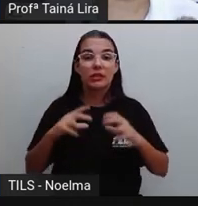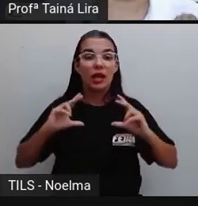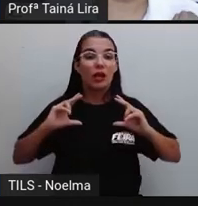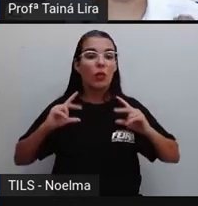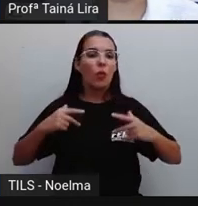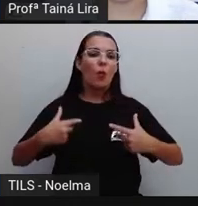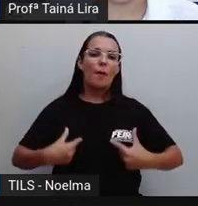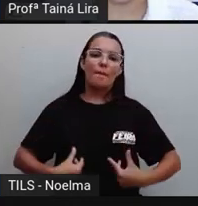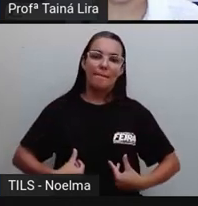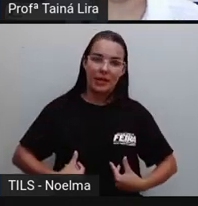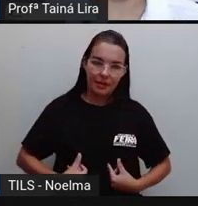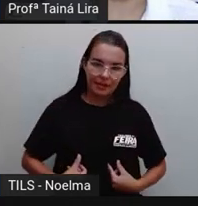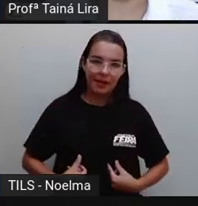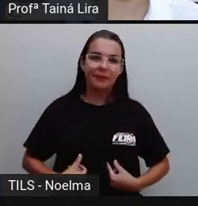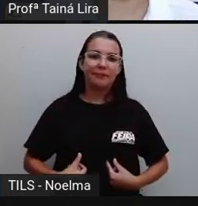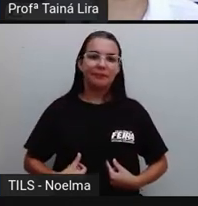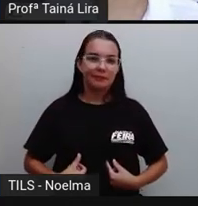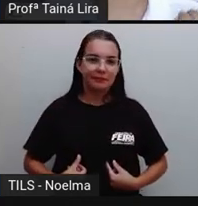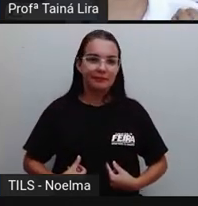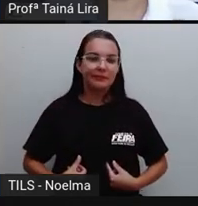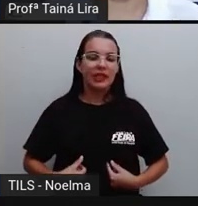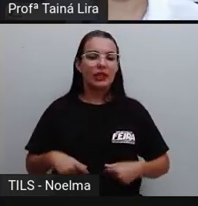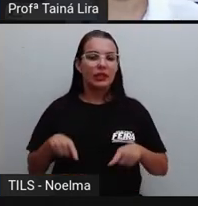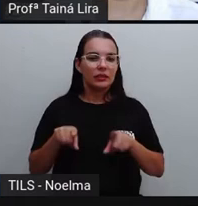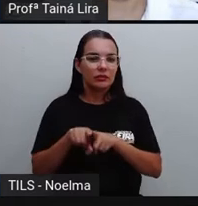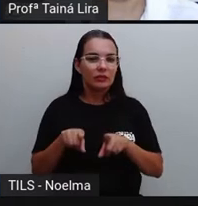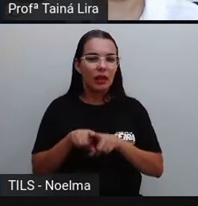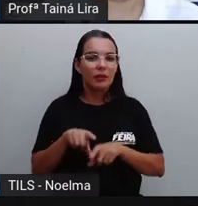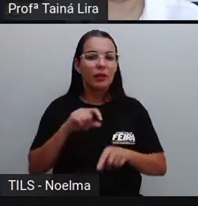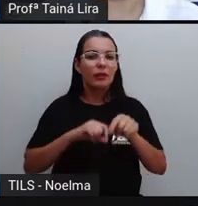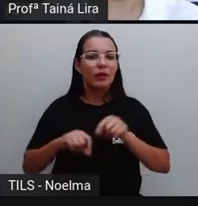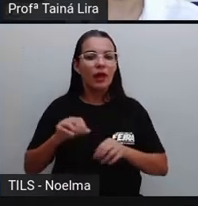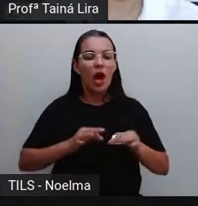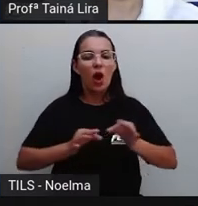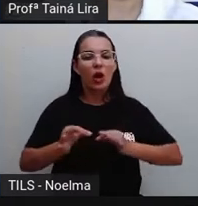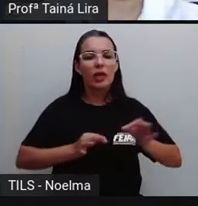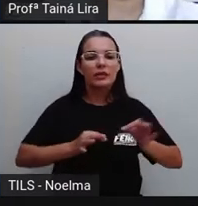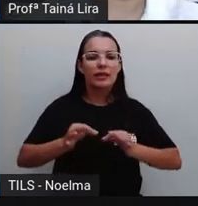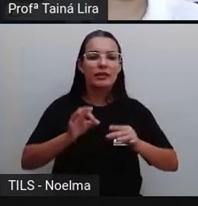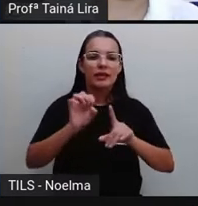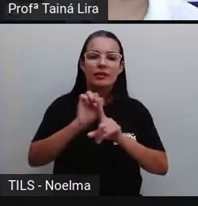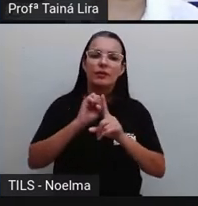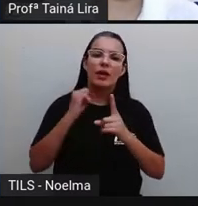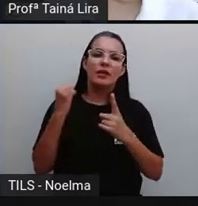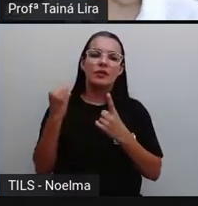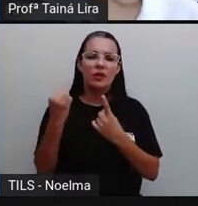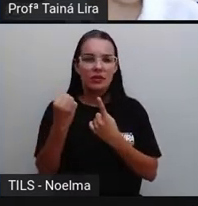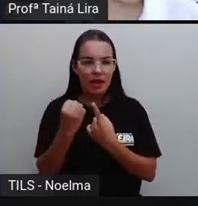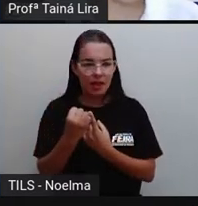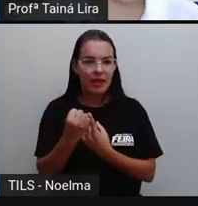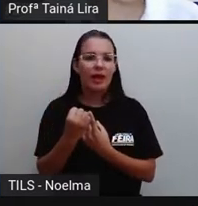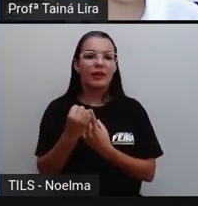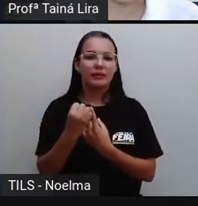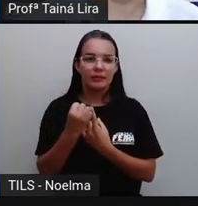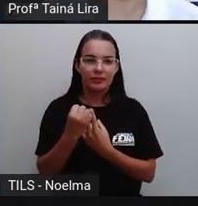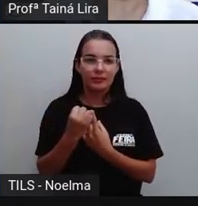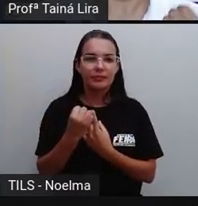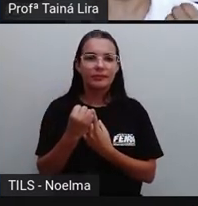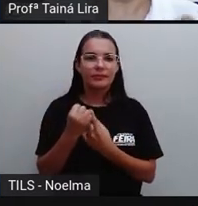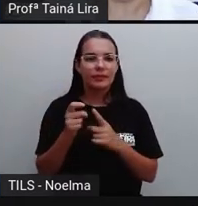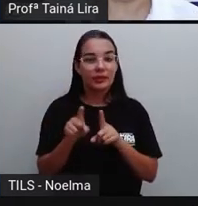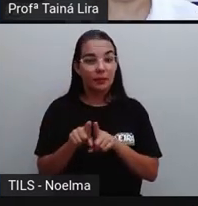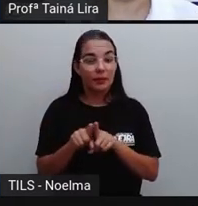necessidade humana, né? A gente trabalhar para a sociedade funcionar de maneira organizada, tá?